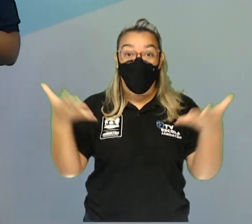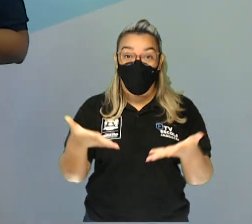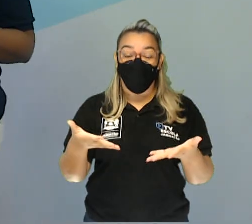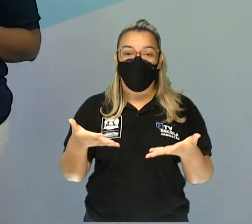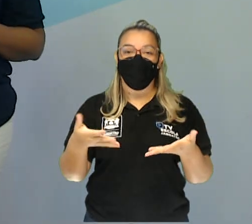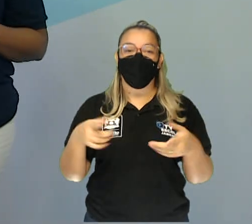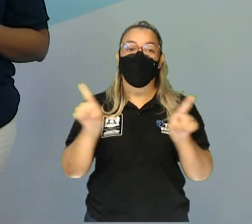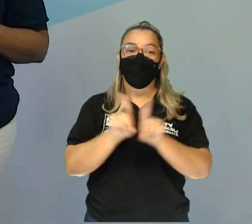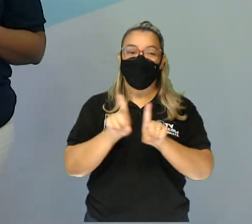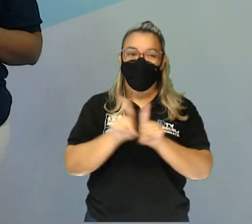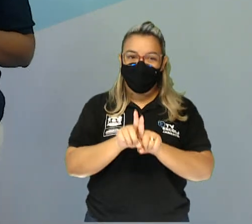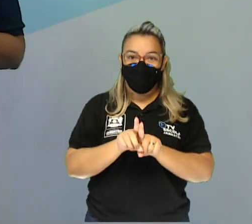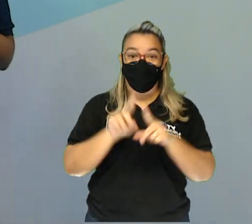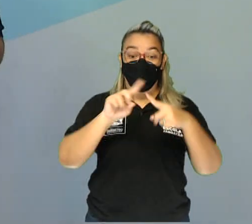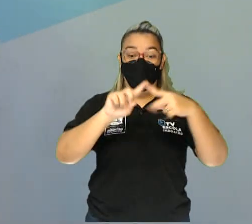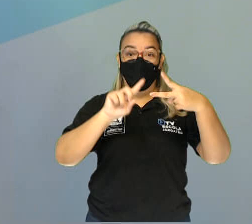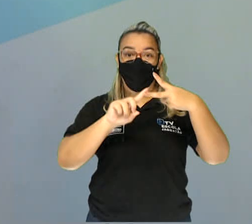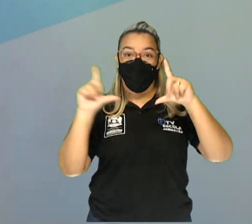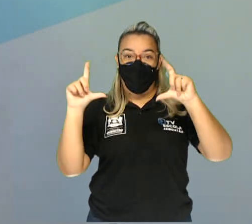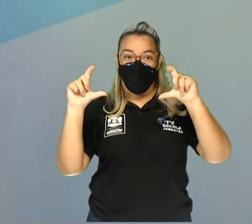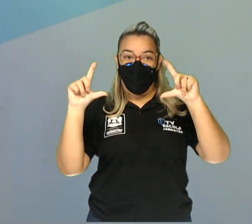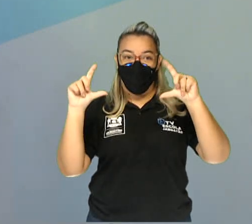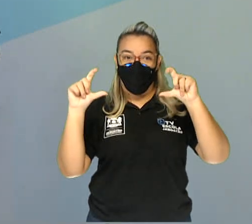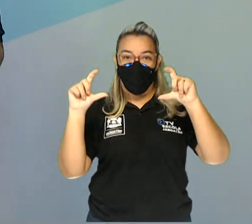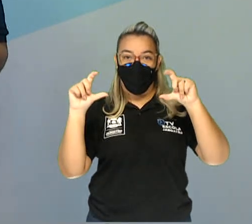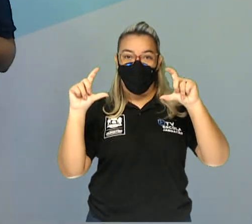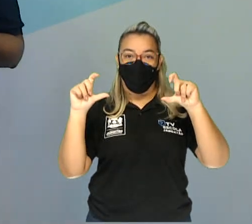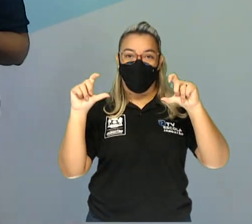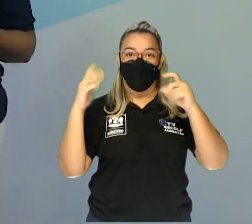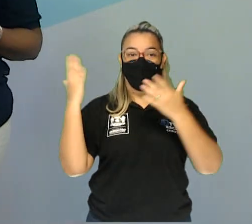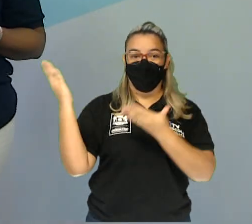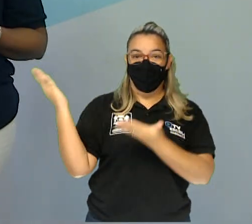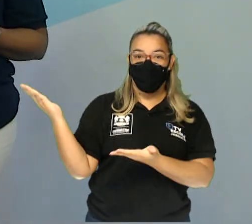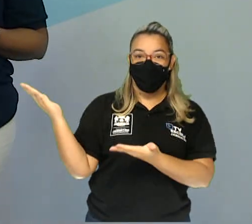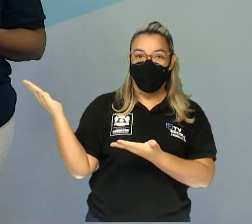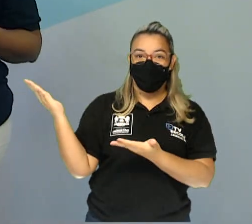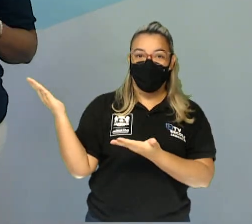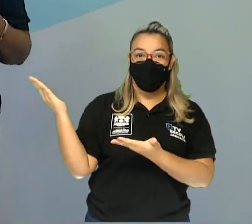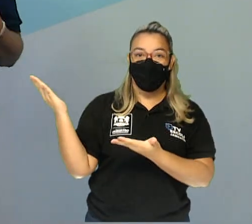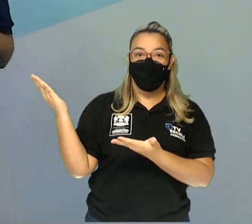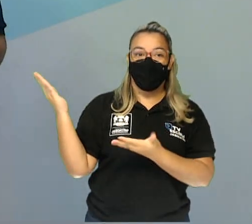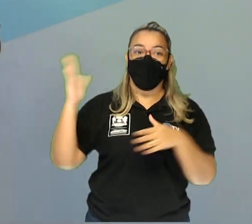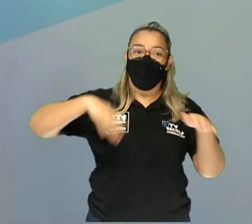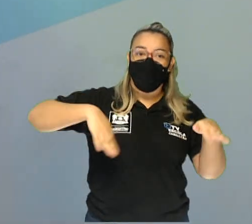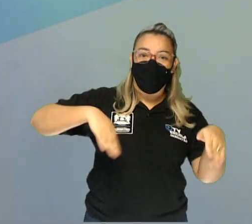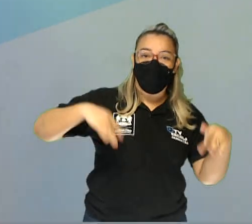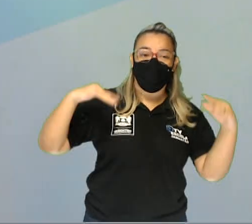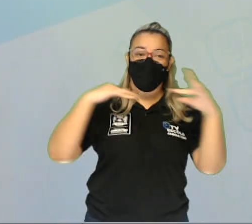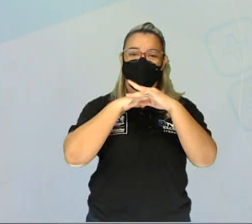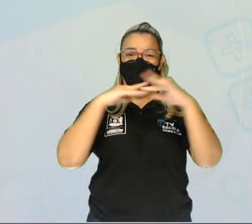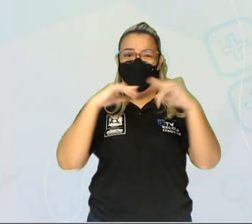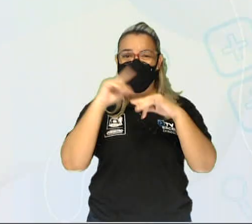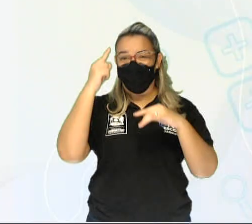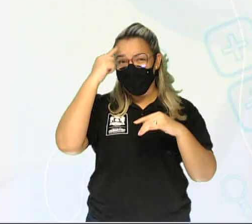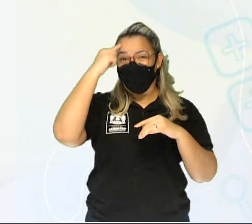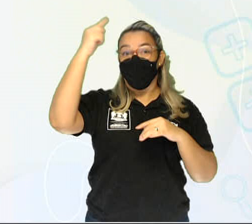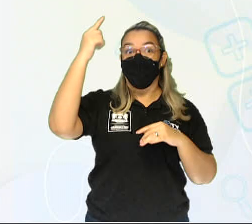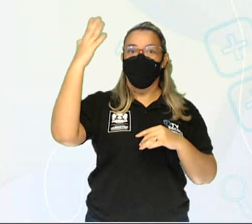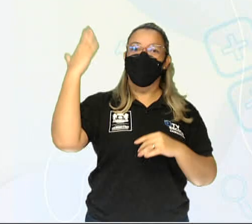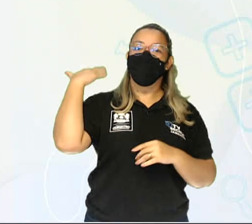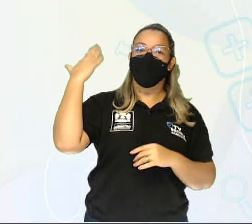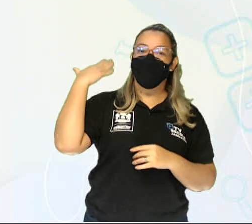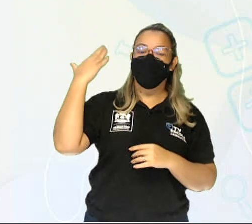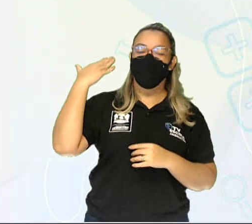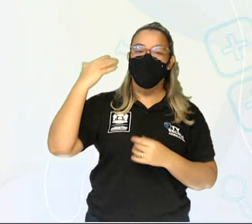Também estou trazendo aqui mais duas fotos de Jaboatão, da parte litorânea e da cidade, para que vocês tenham uma ideia de como era a nossa cidade.